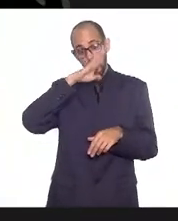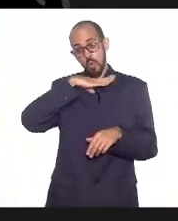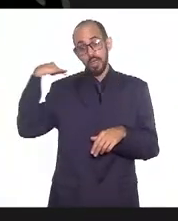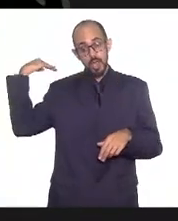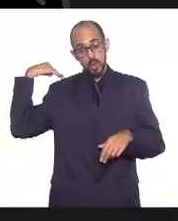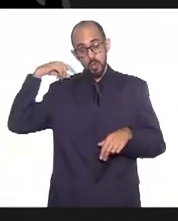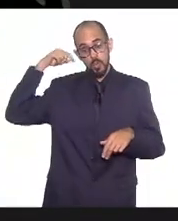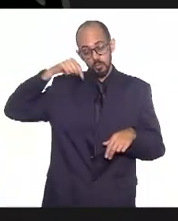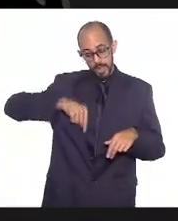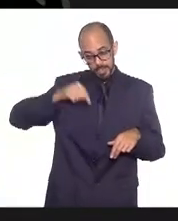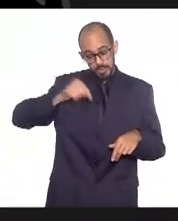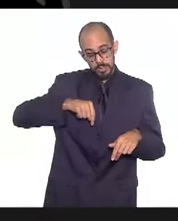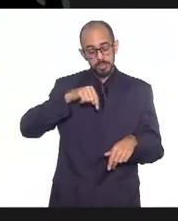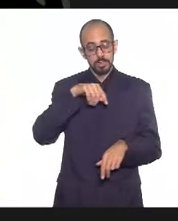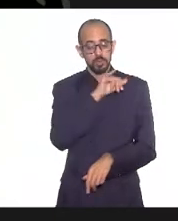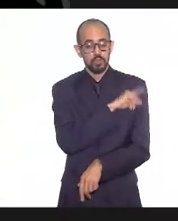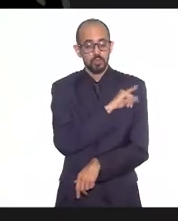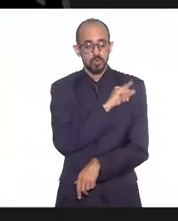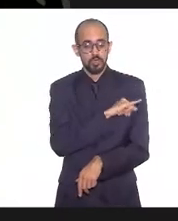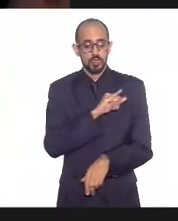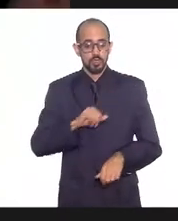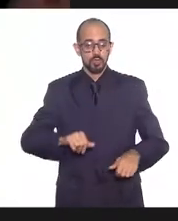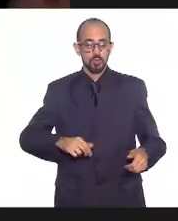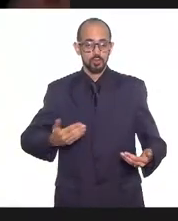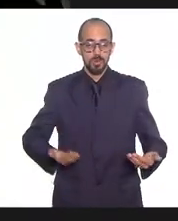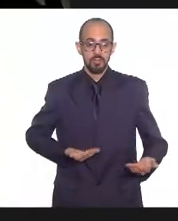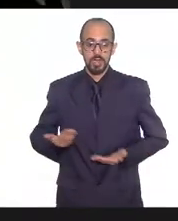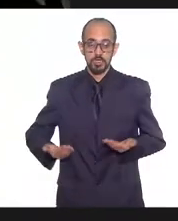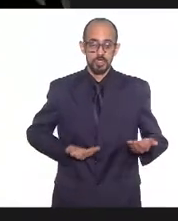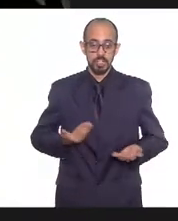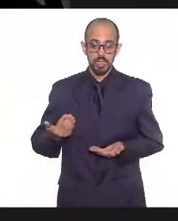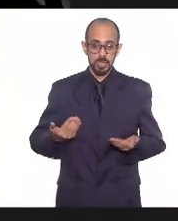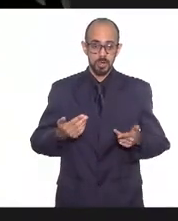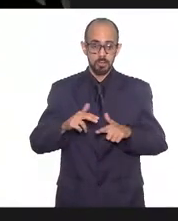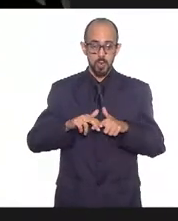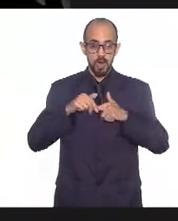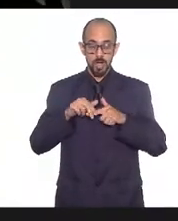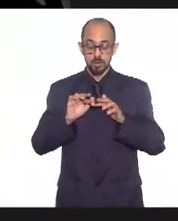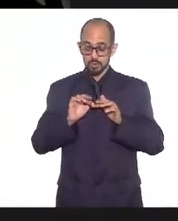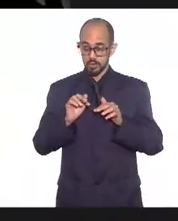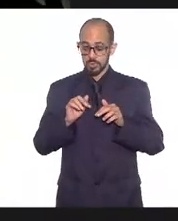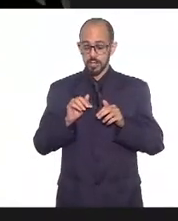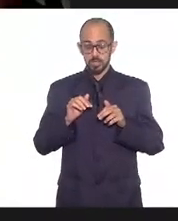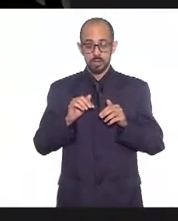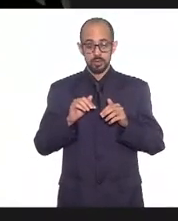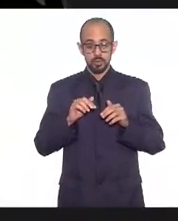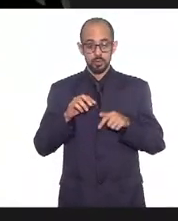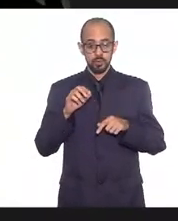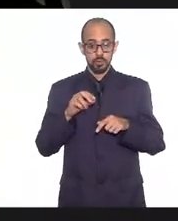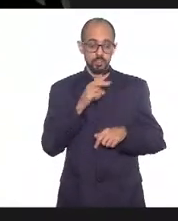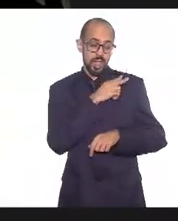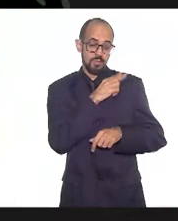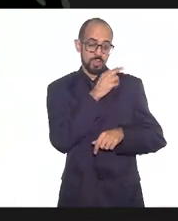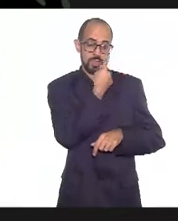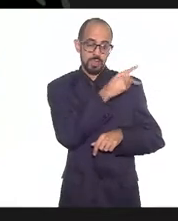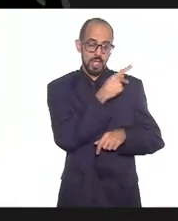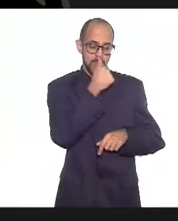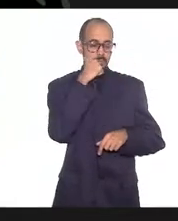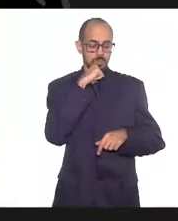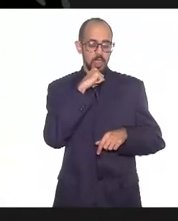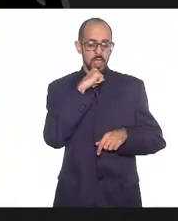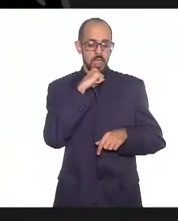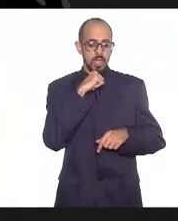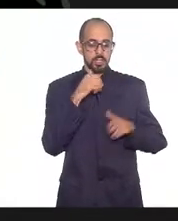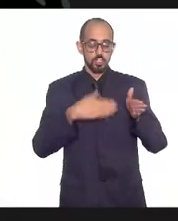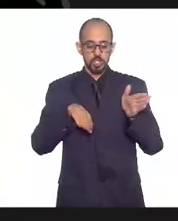Janeiro, um empregado doméstico de uma patroa que veio da Europa. A cepa que chegou nova como o doutor Ricardo chegou, chegou através